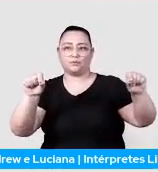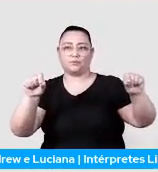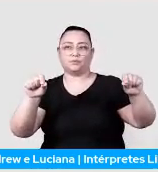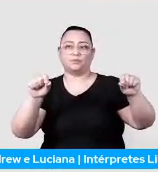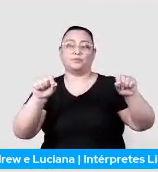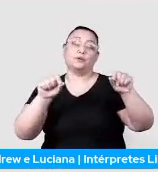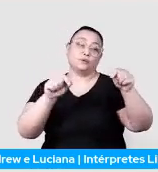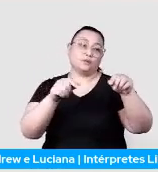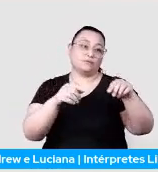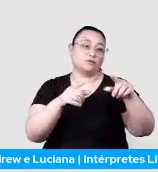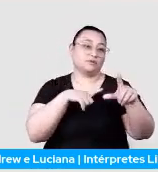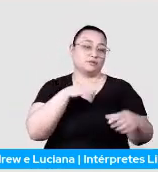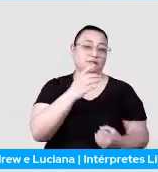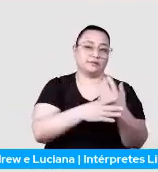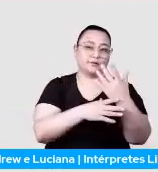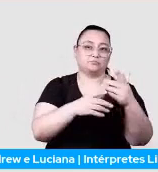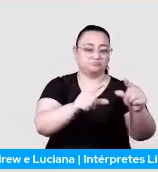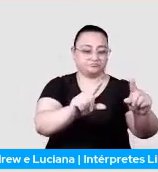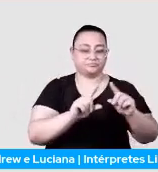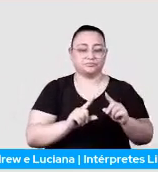bot te deu, o folder bot te deu.